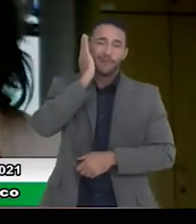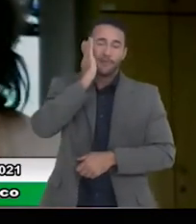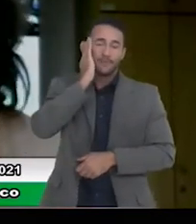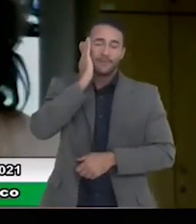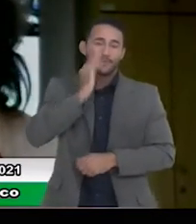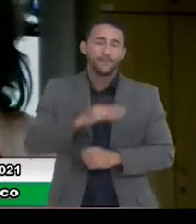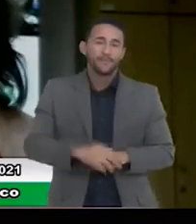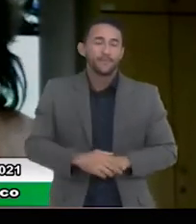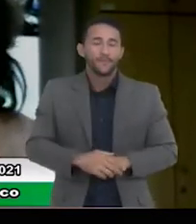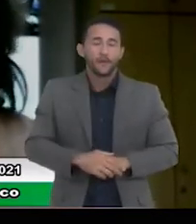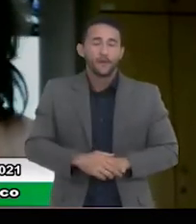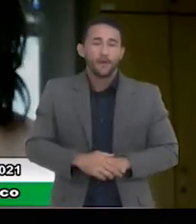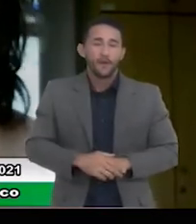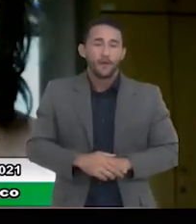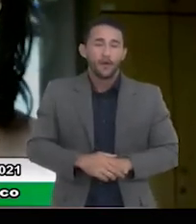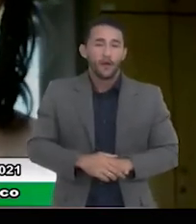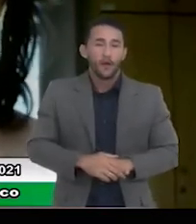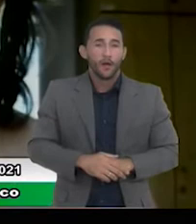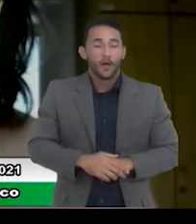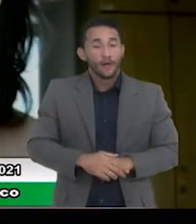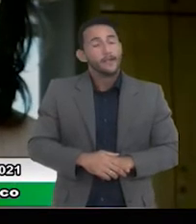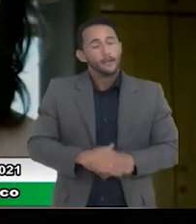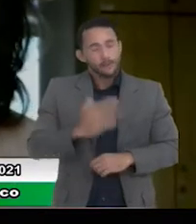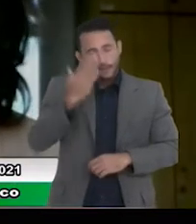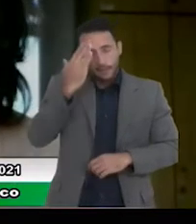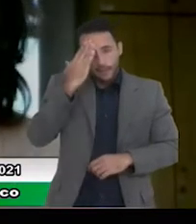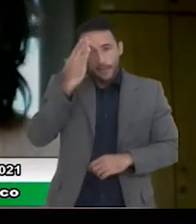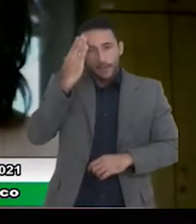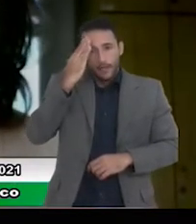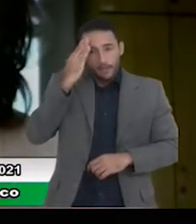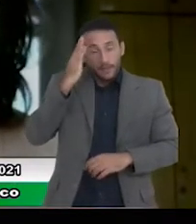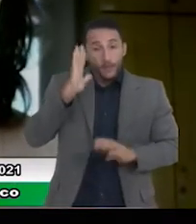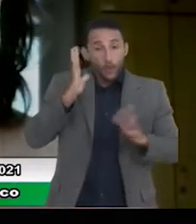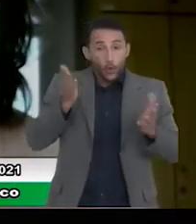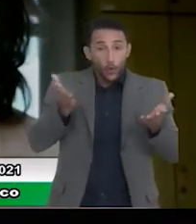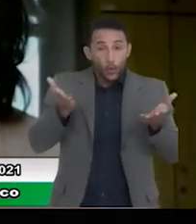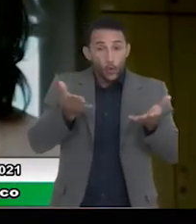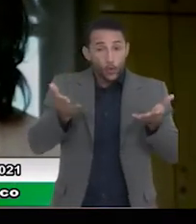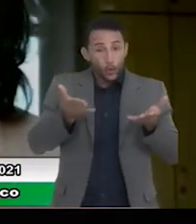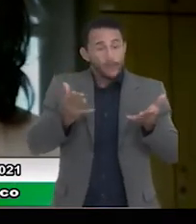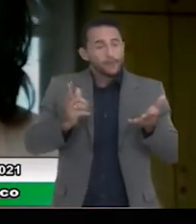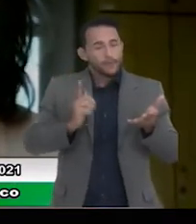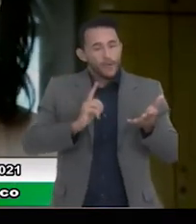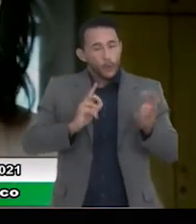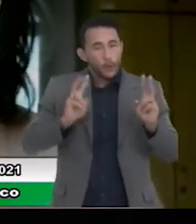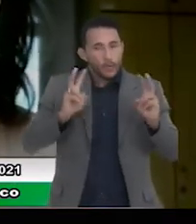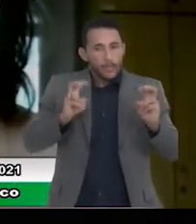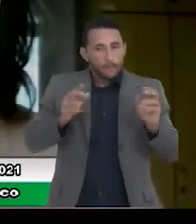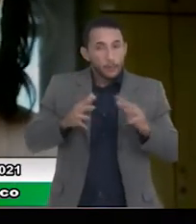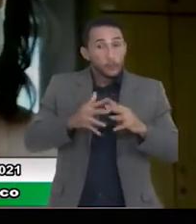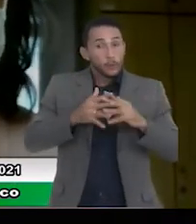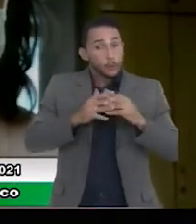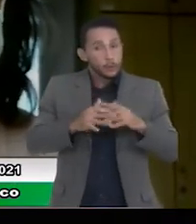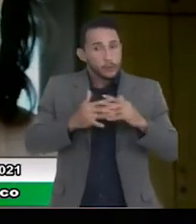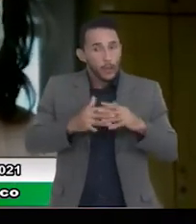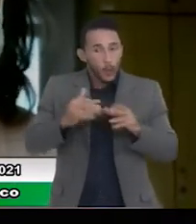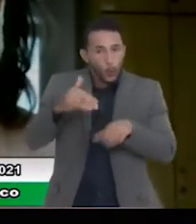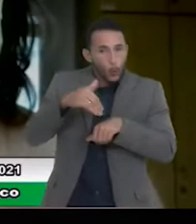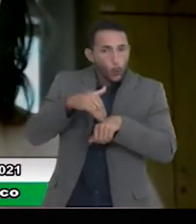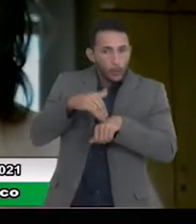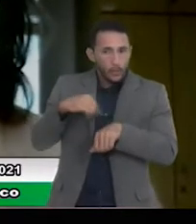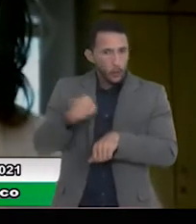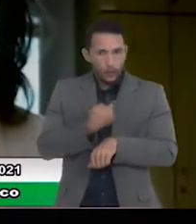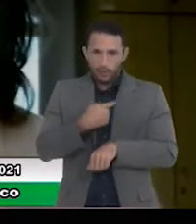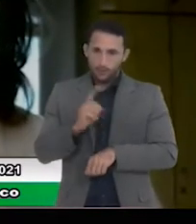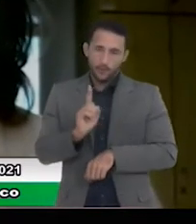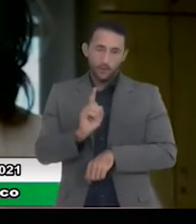O assunto que a gente vai tratar aqui é muito complexo, eu vou pedir muita paciência de vocês, não é culpa nossa, a legislação